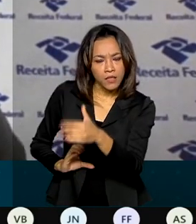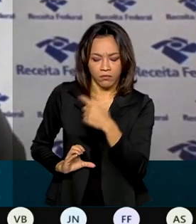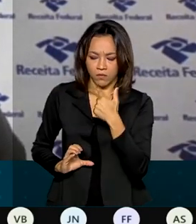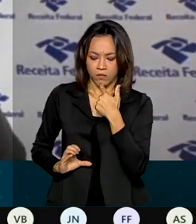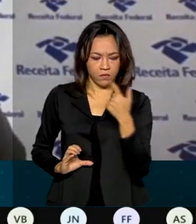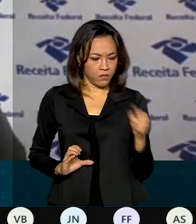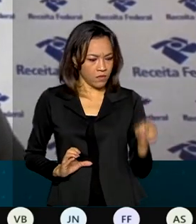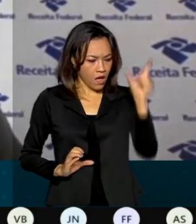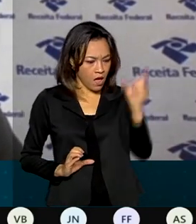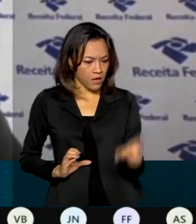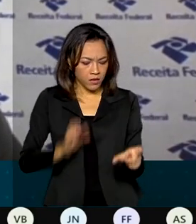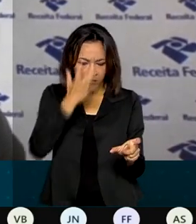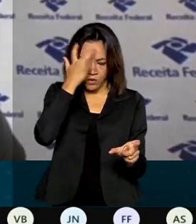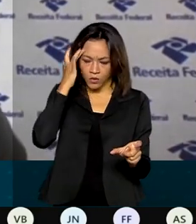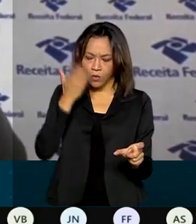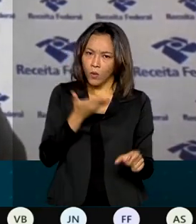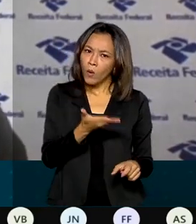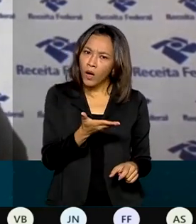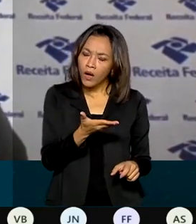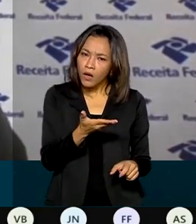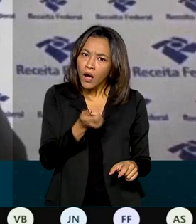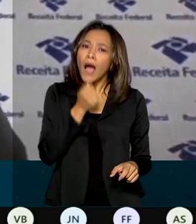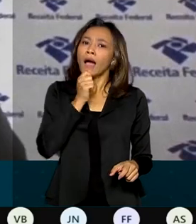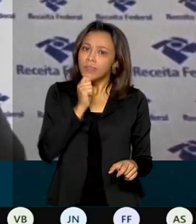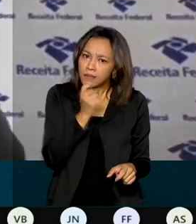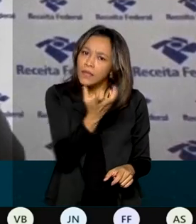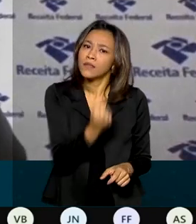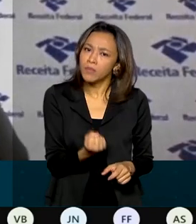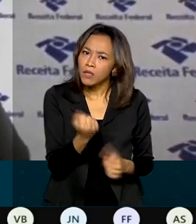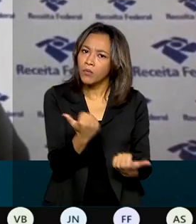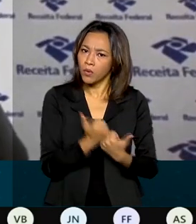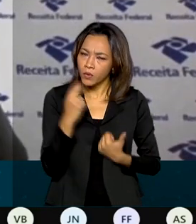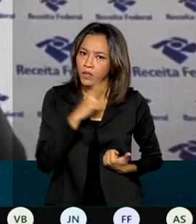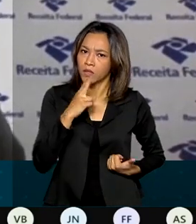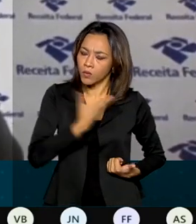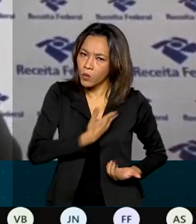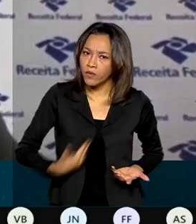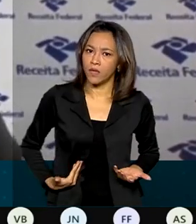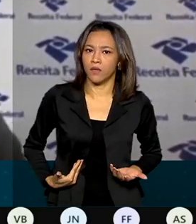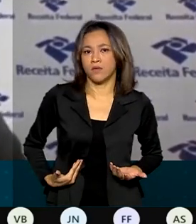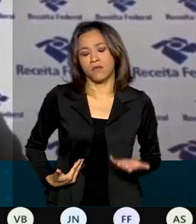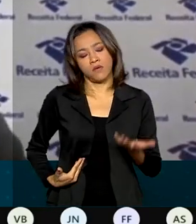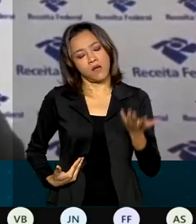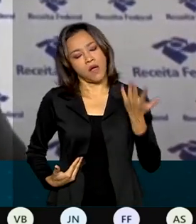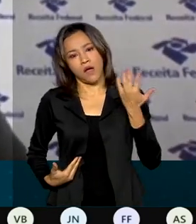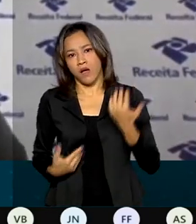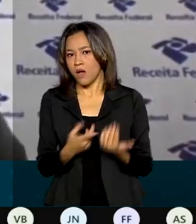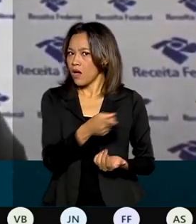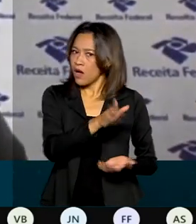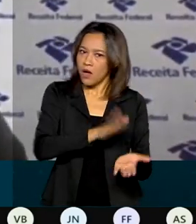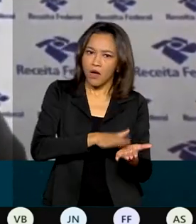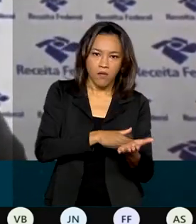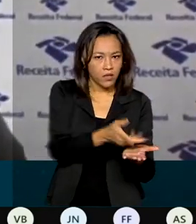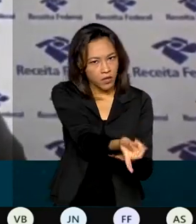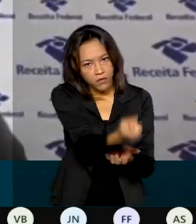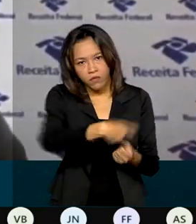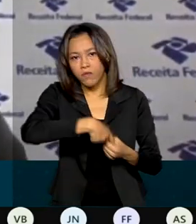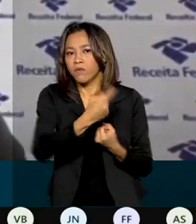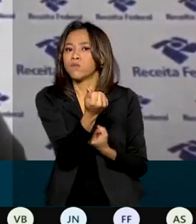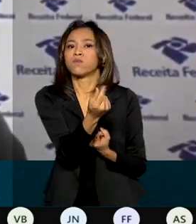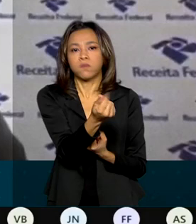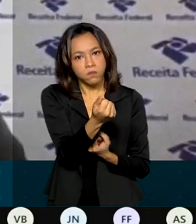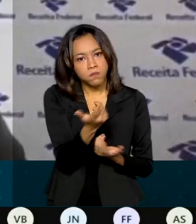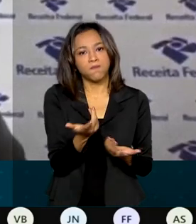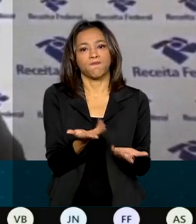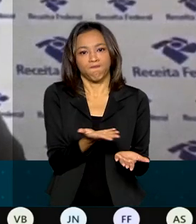esse contribuinte ainda recebeu o auxílio emergencial, o programa vai adiantar e colocar para ele lá uma guia de pagamento para